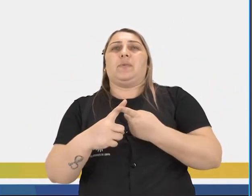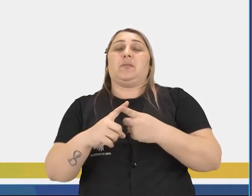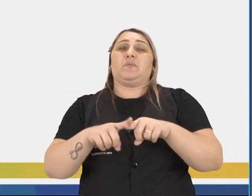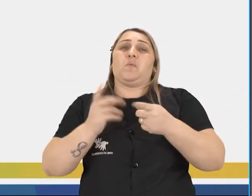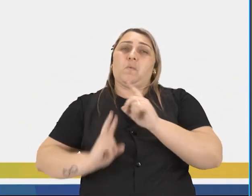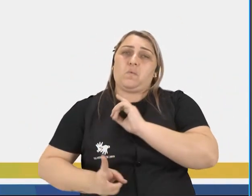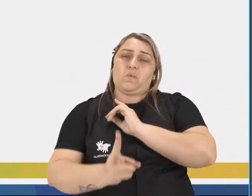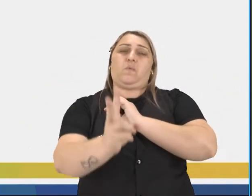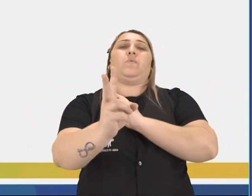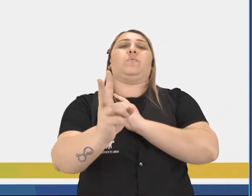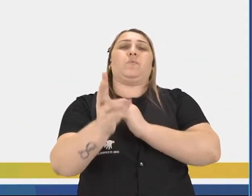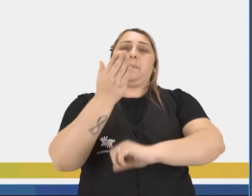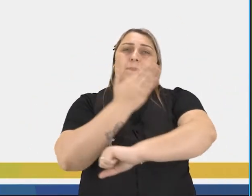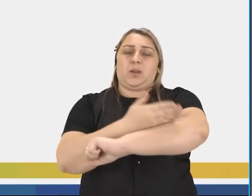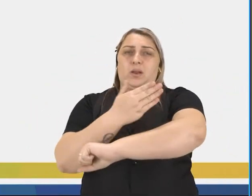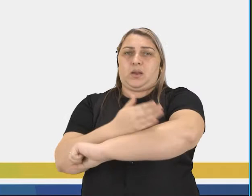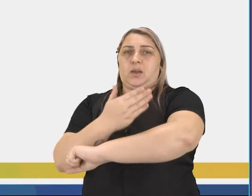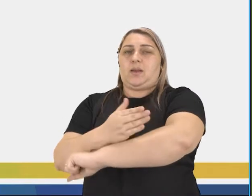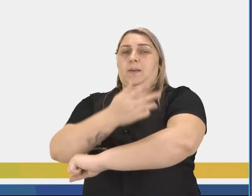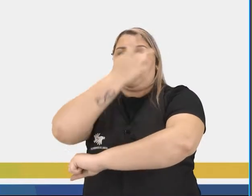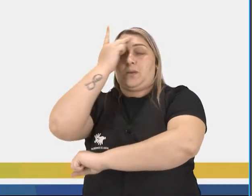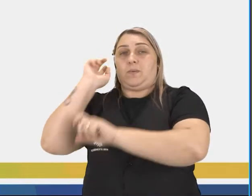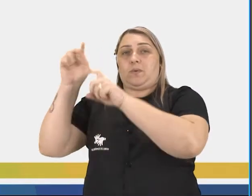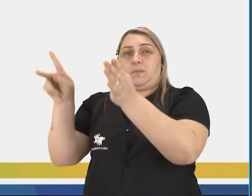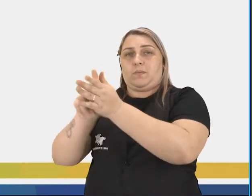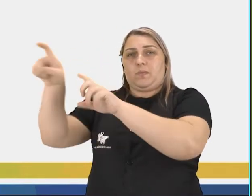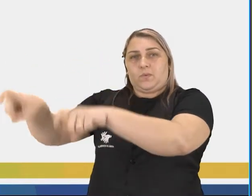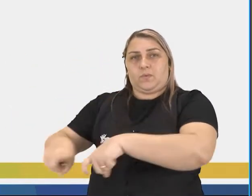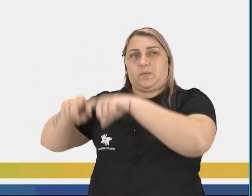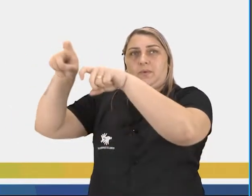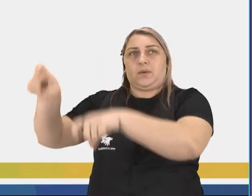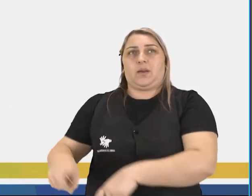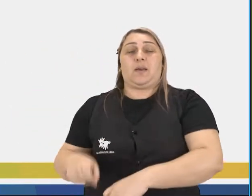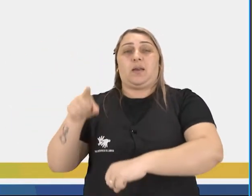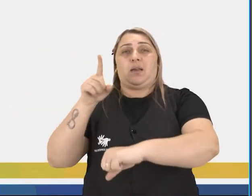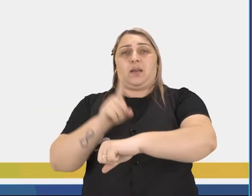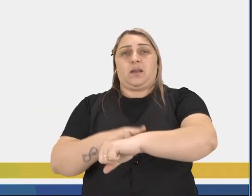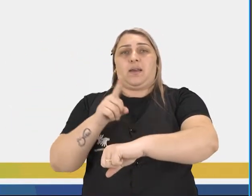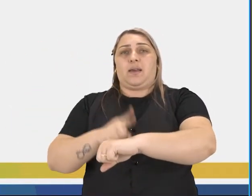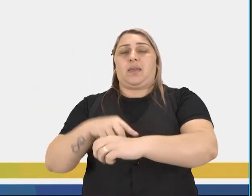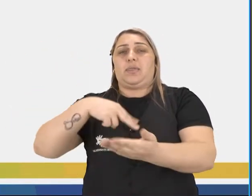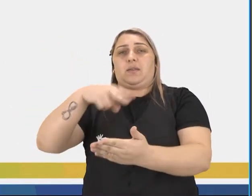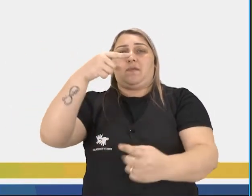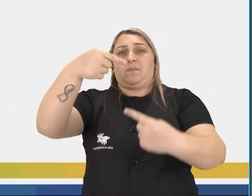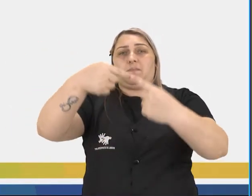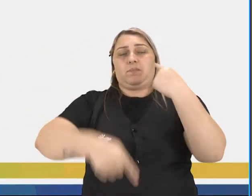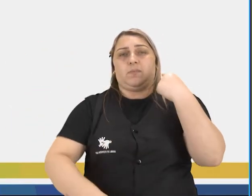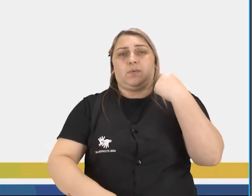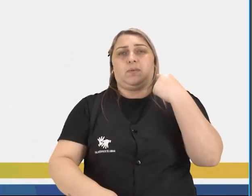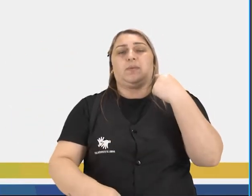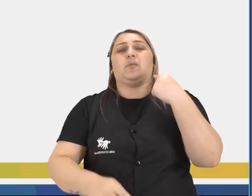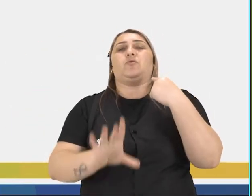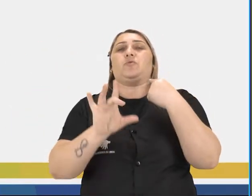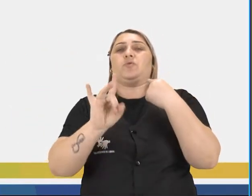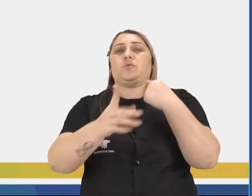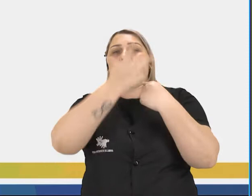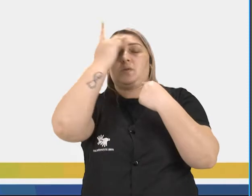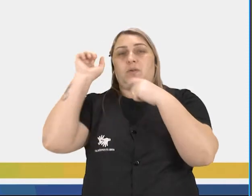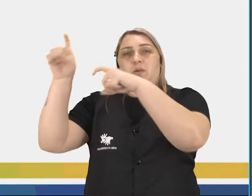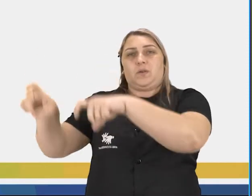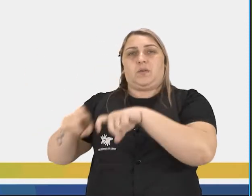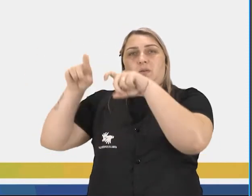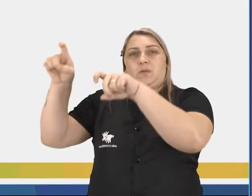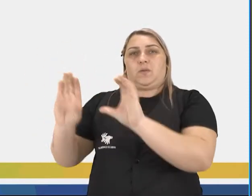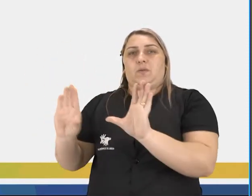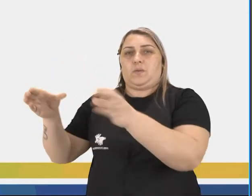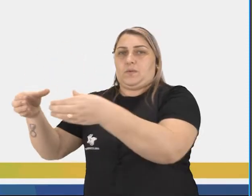continuou sendo praticada pelos camponeses. Nessa época, a dança foi totalmente proibida, e aí só os camponeses, nos seus